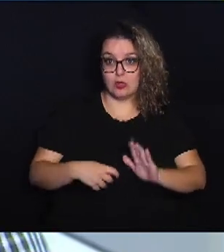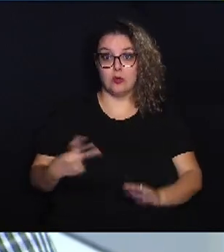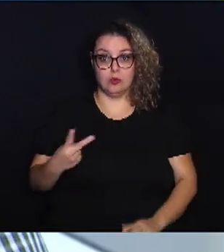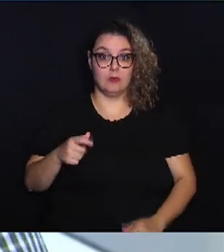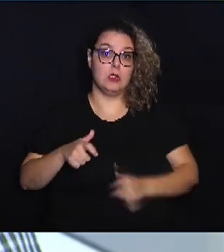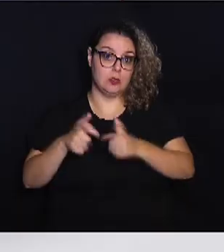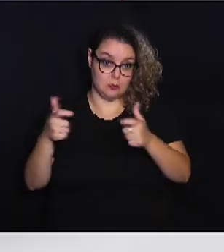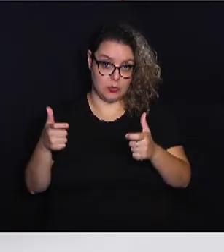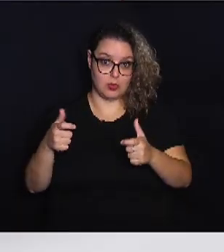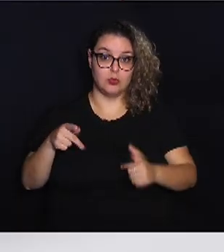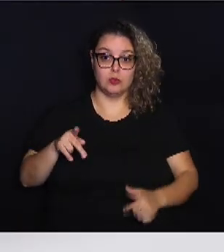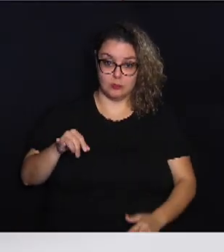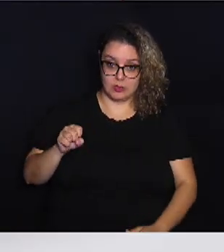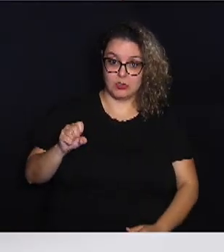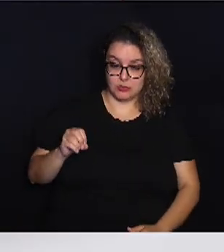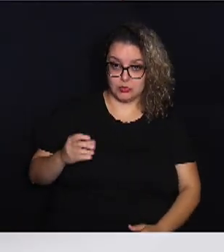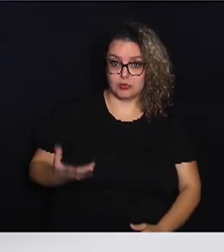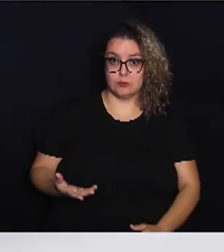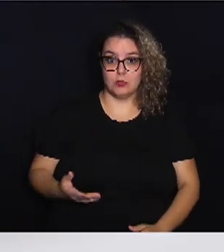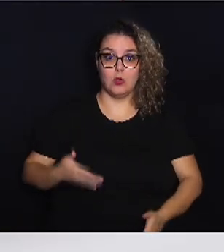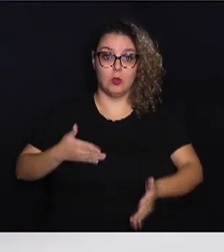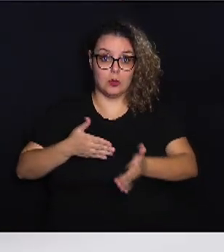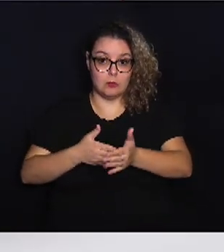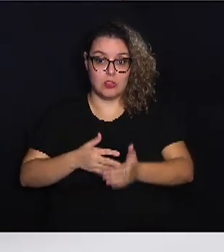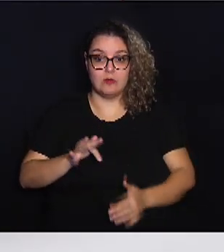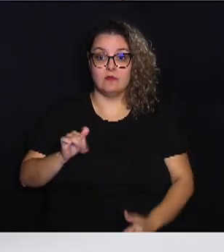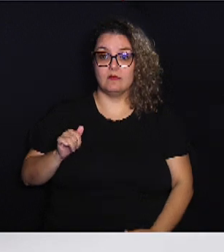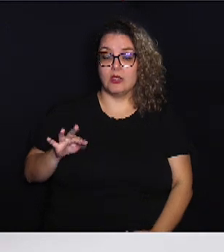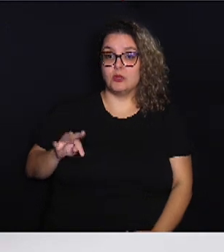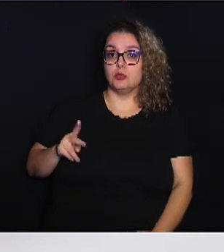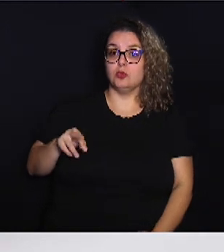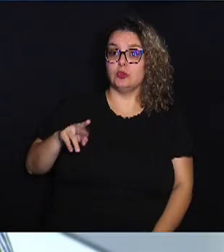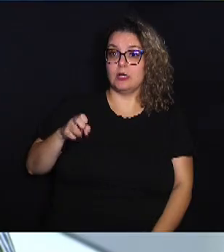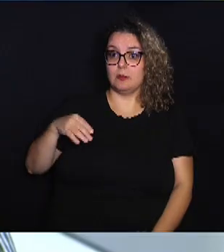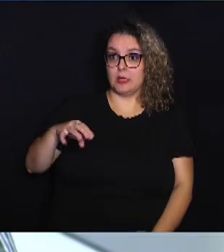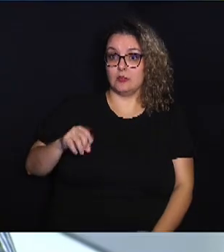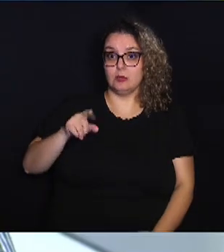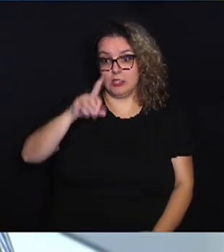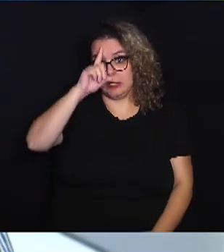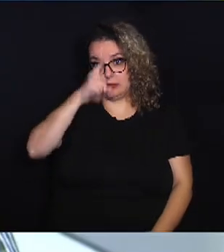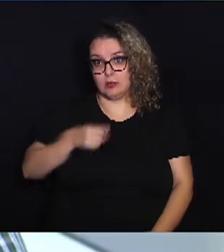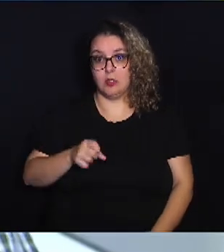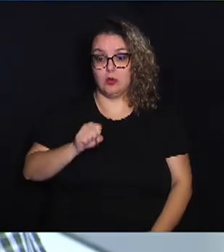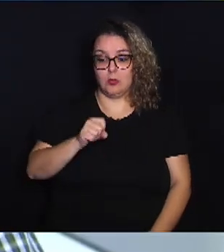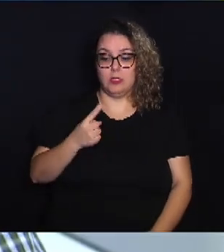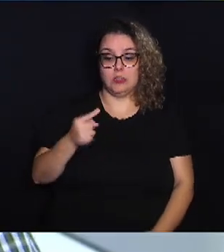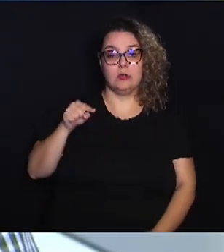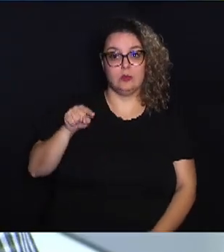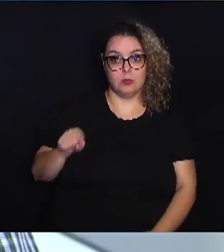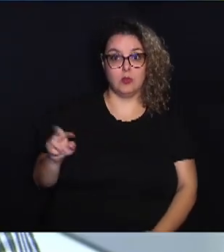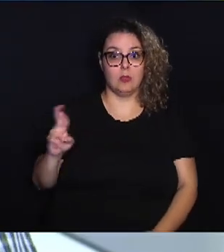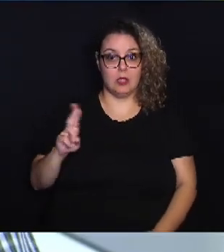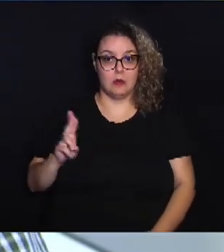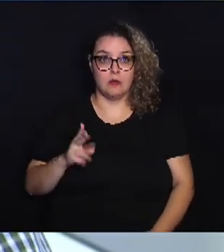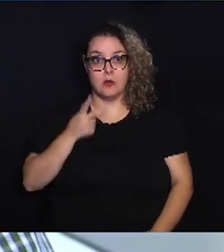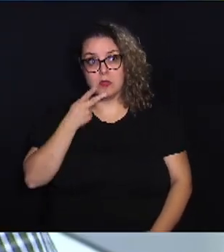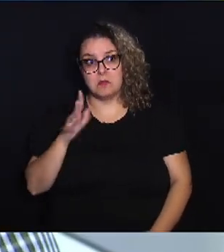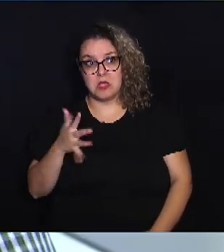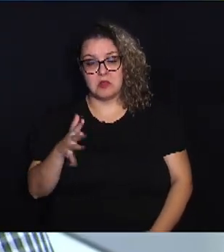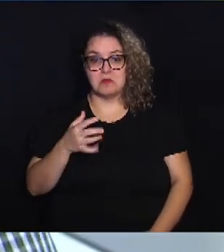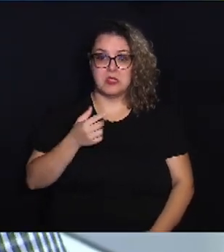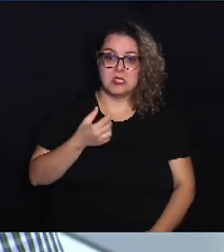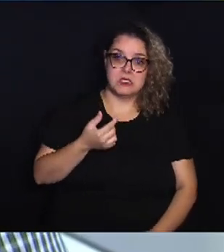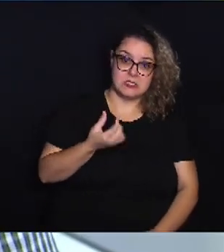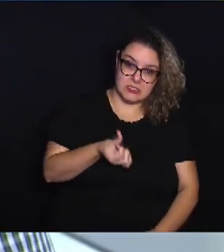do piso. O limite de faturamento anual é determinante. R$ 81 mil, nós falamos em média R 6,00, R